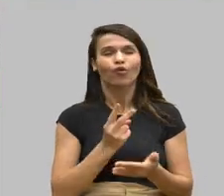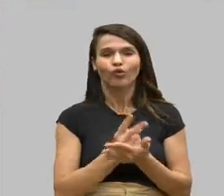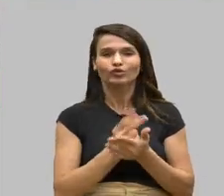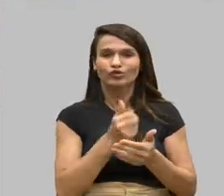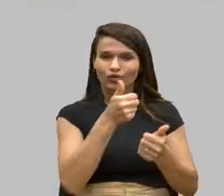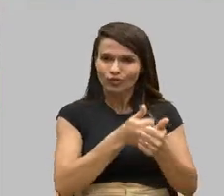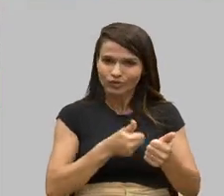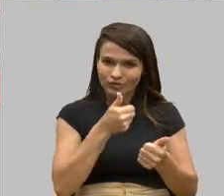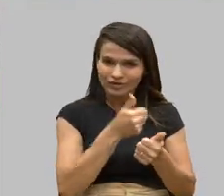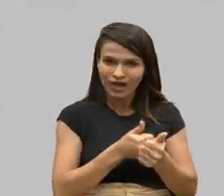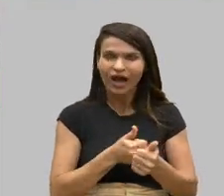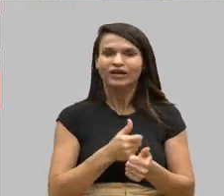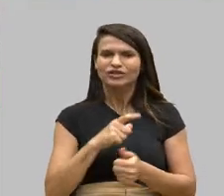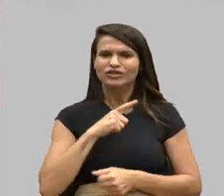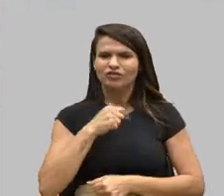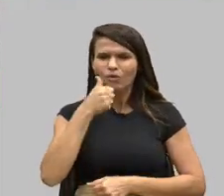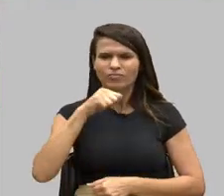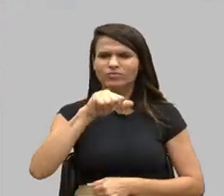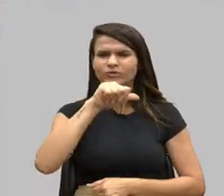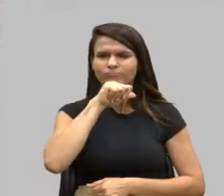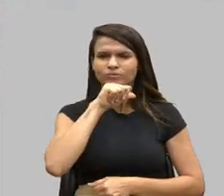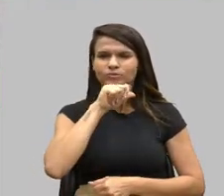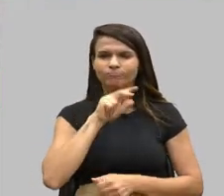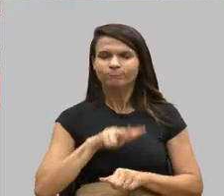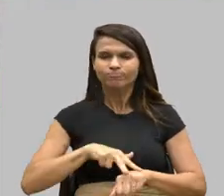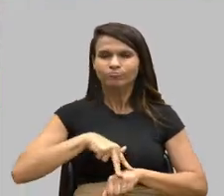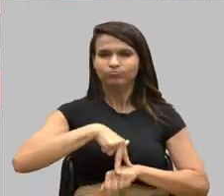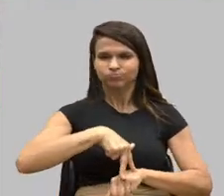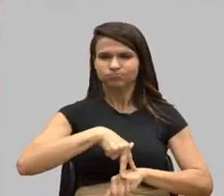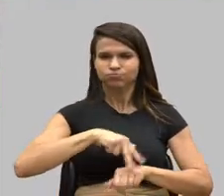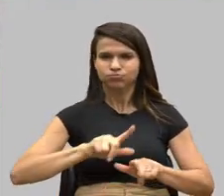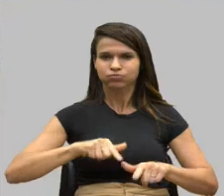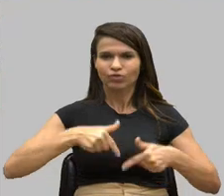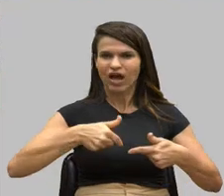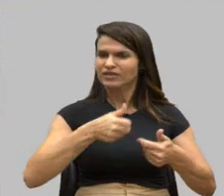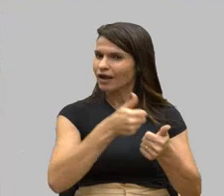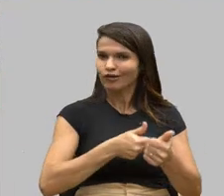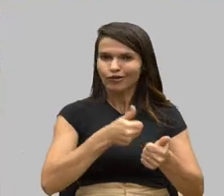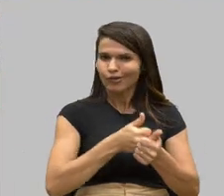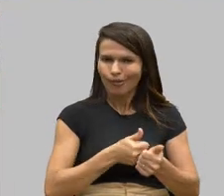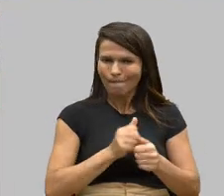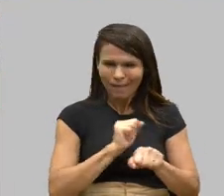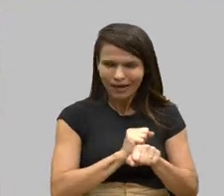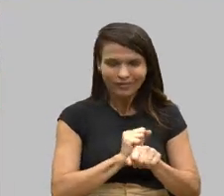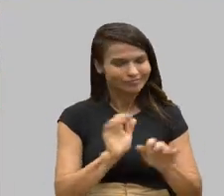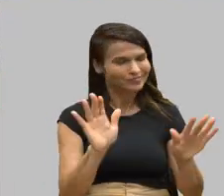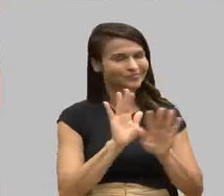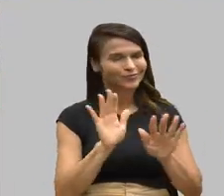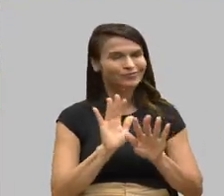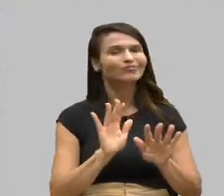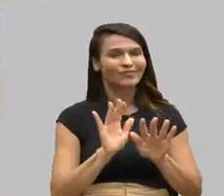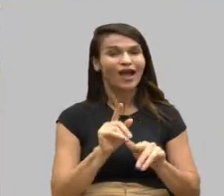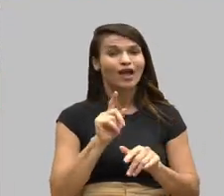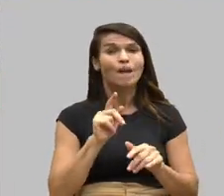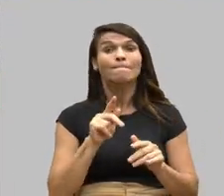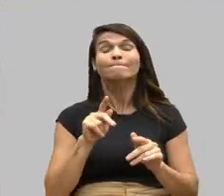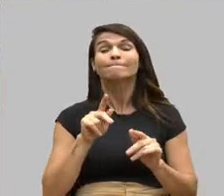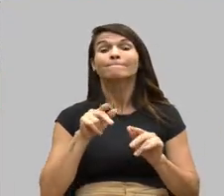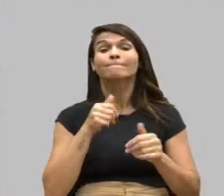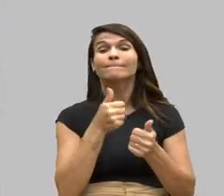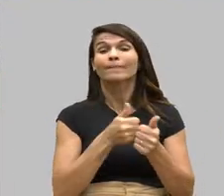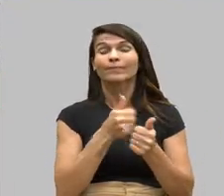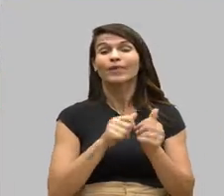porque enquanto tiver uma mãe indignada e determinada, essa luta não vai parar e essa luta é de todos nós. Eu quero agradecer